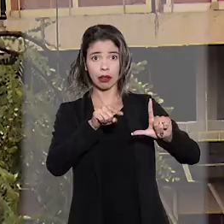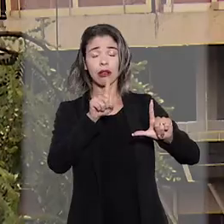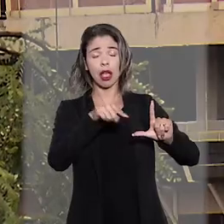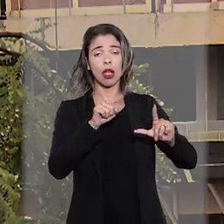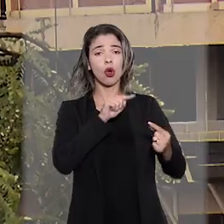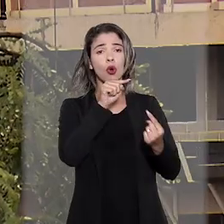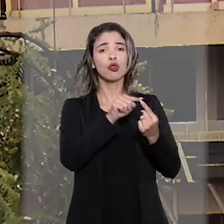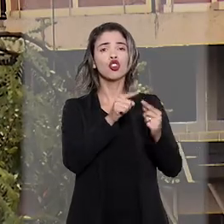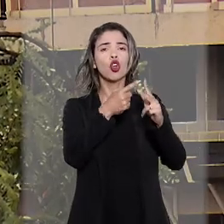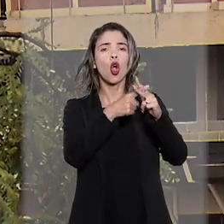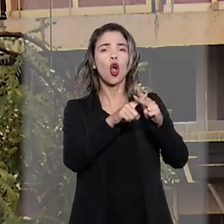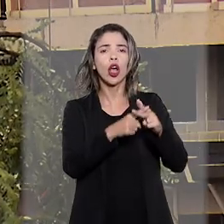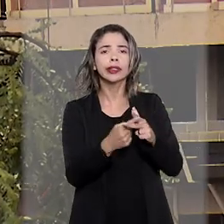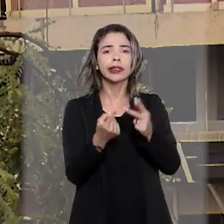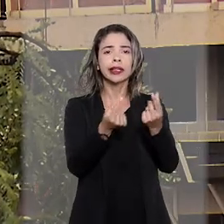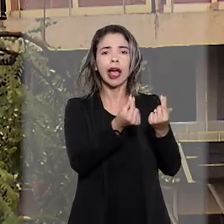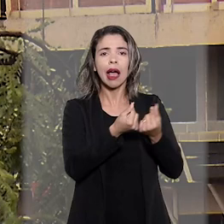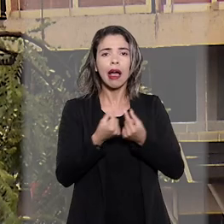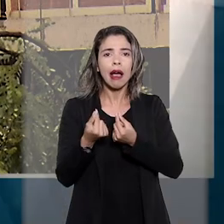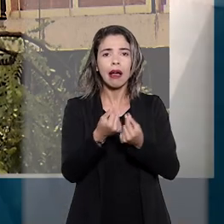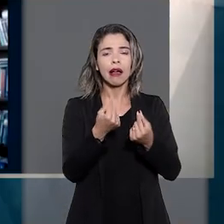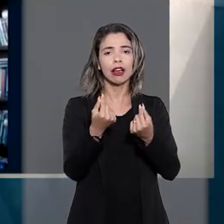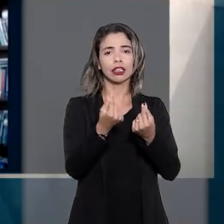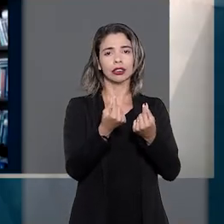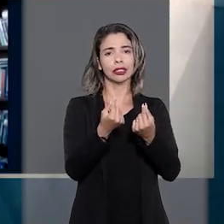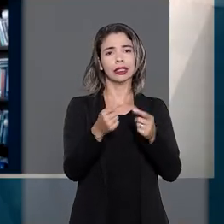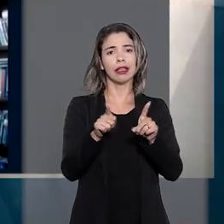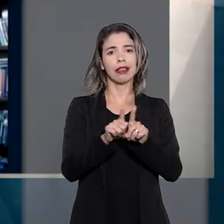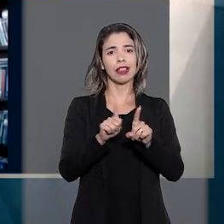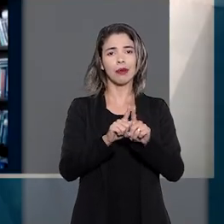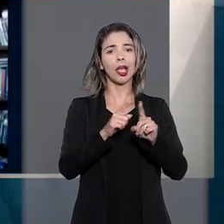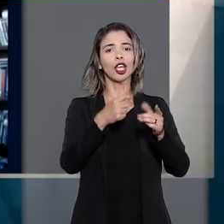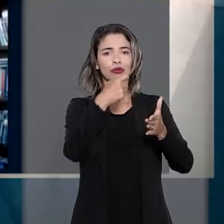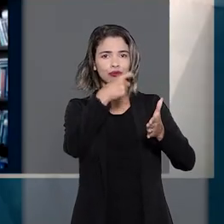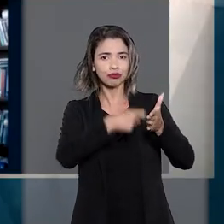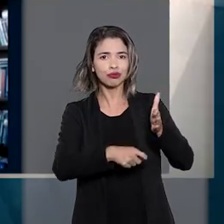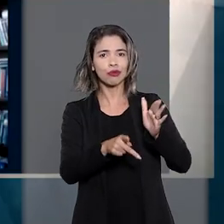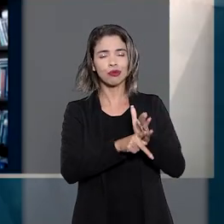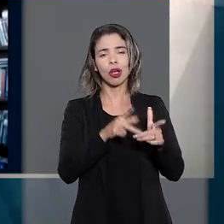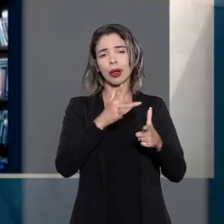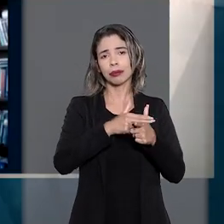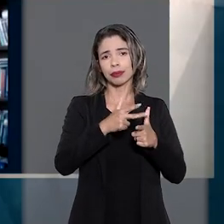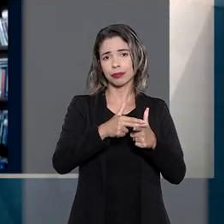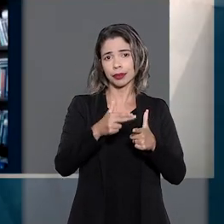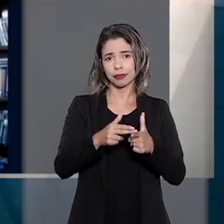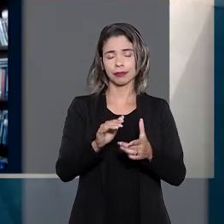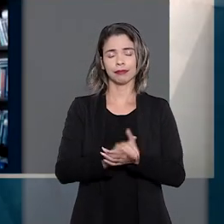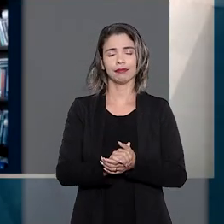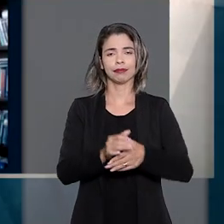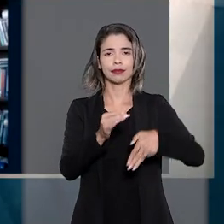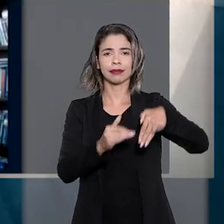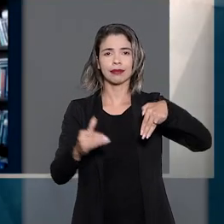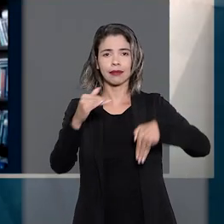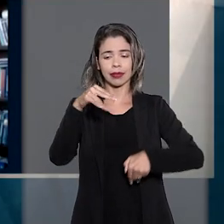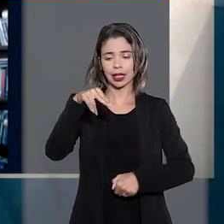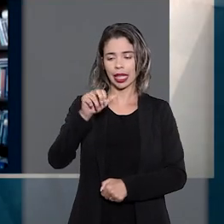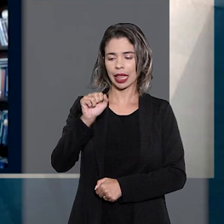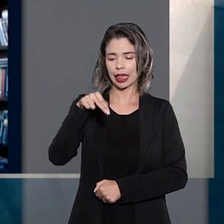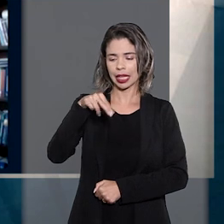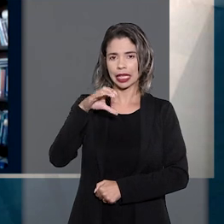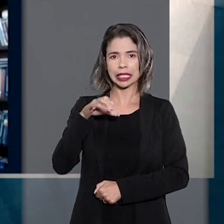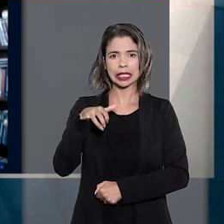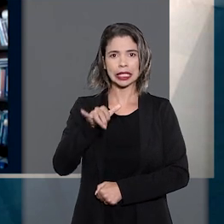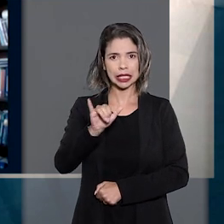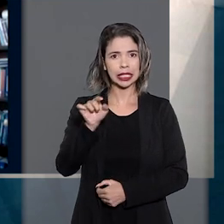moeda e remunerar a concessão do parcelamento. Ao reformar o acórdão, a relatora, a ministra Nancy Andrigui, explicou que por